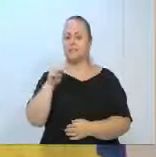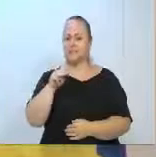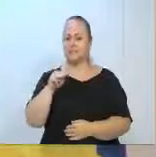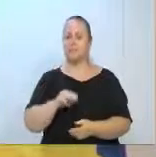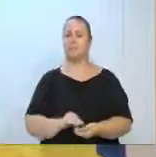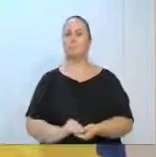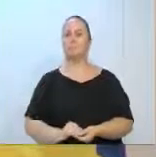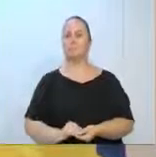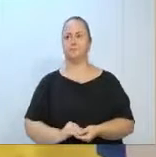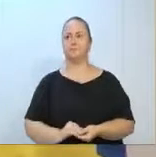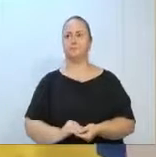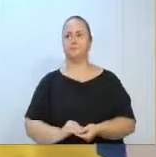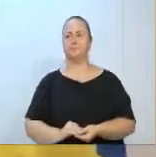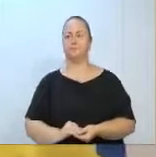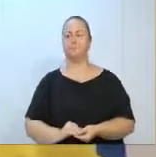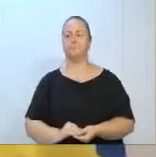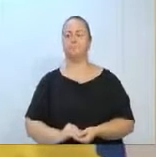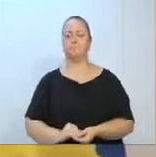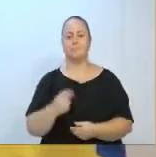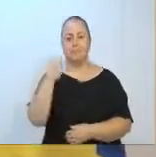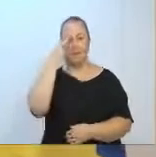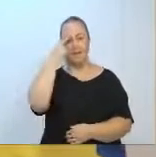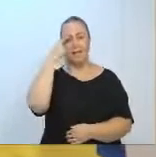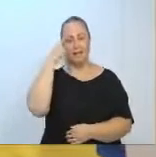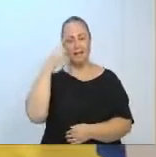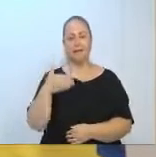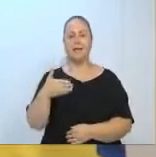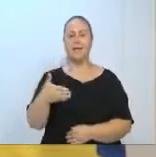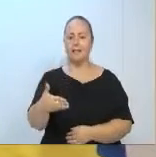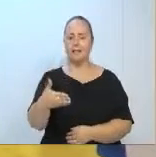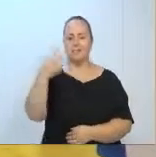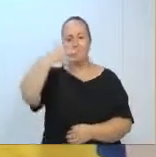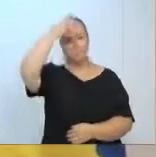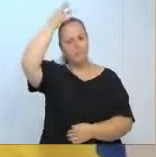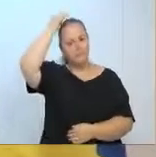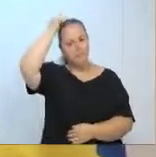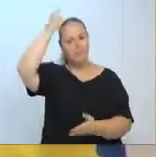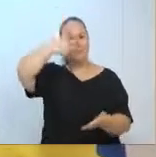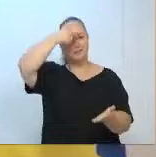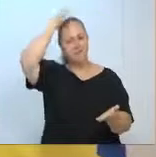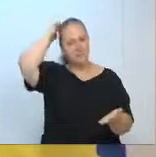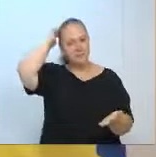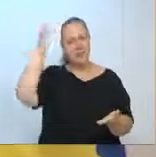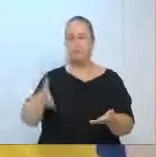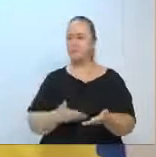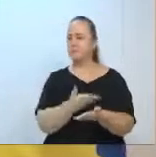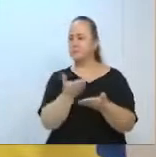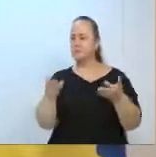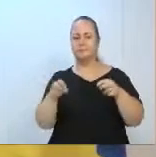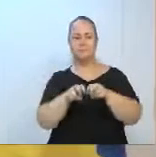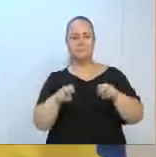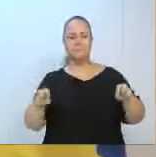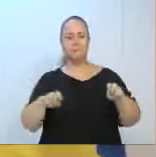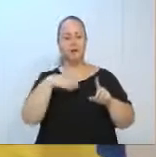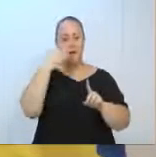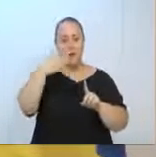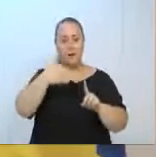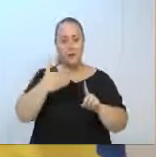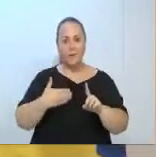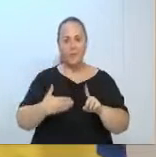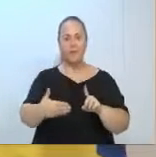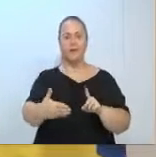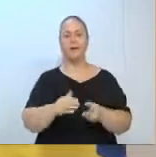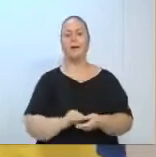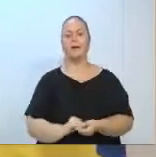O vereadorito que ora preside os trabalhos da mesa, o vereador Adriano, o vereador Matias, homenageados, senhores e senhoras que se encontram